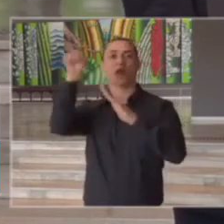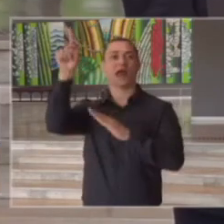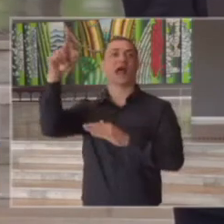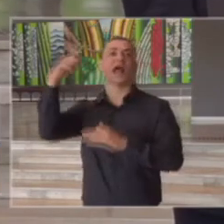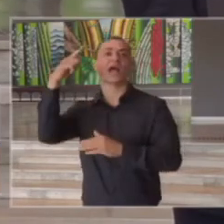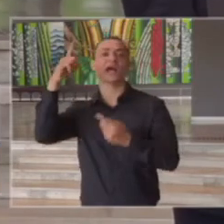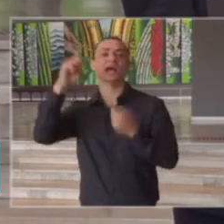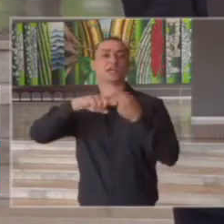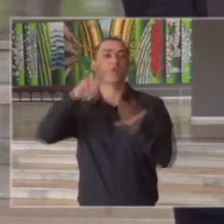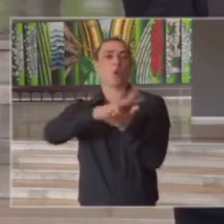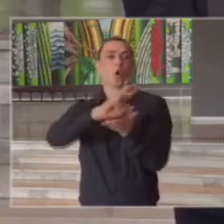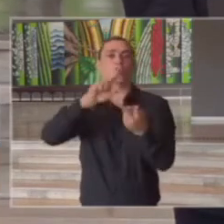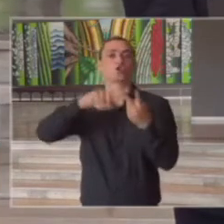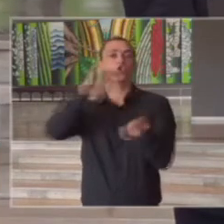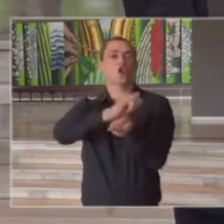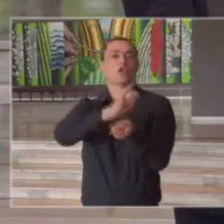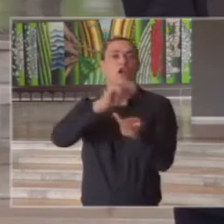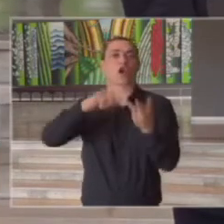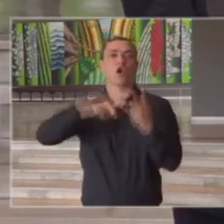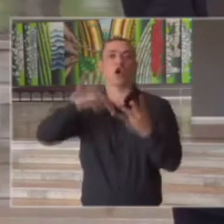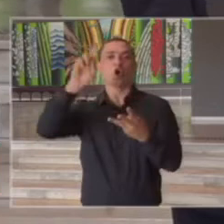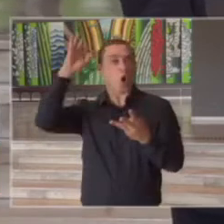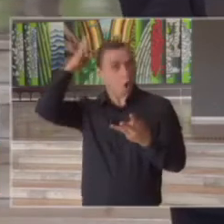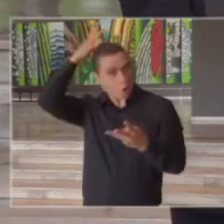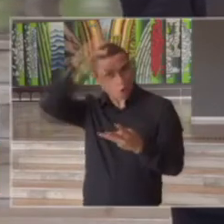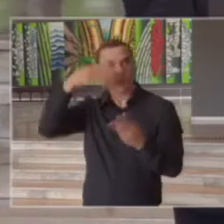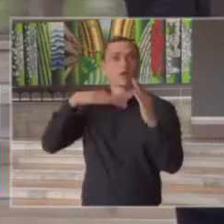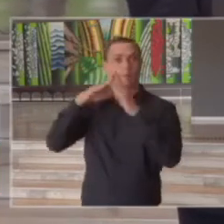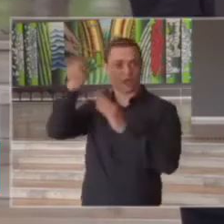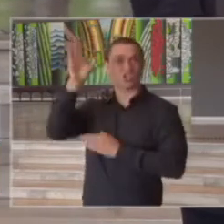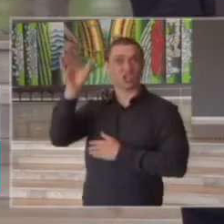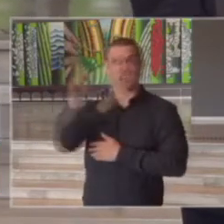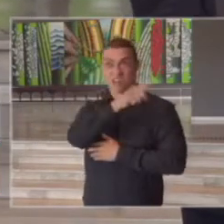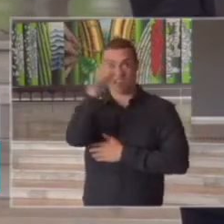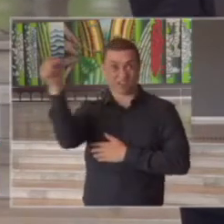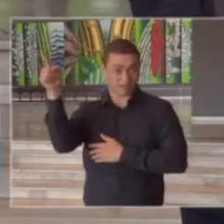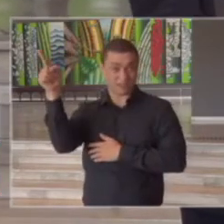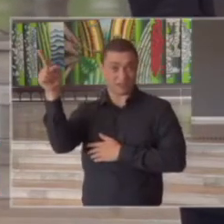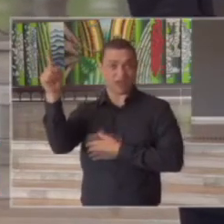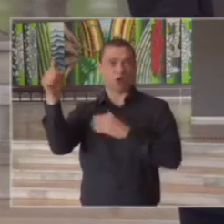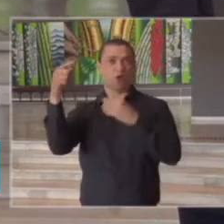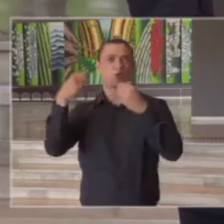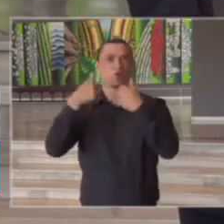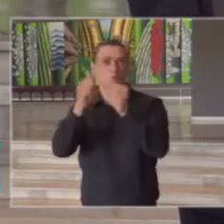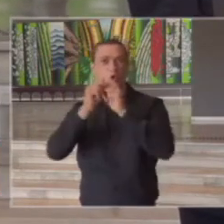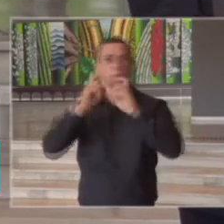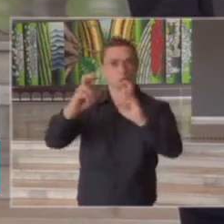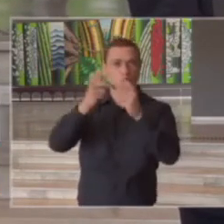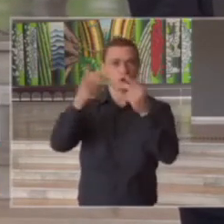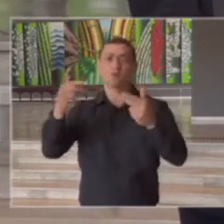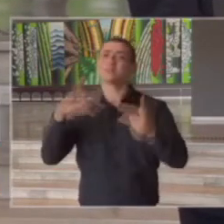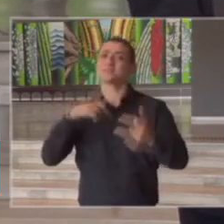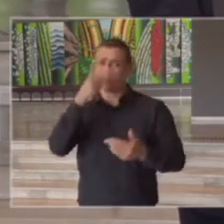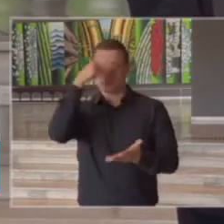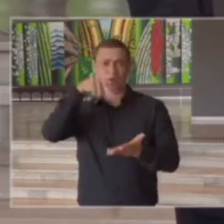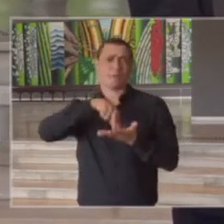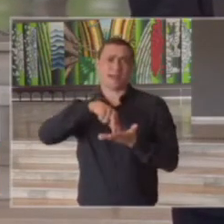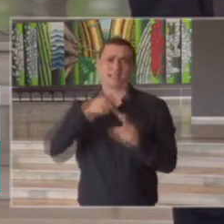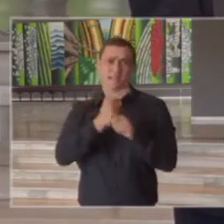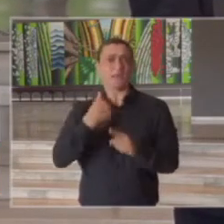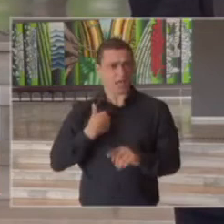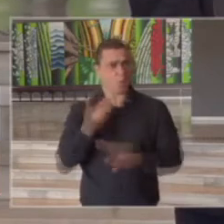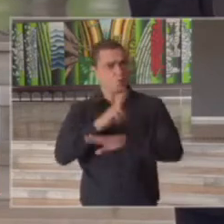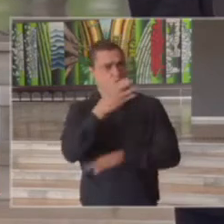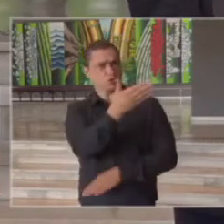morei em Washington morei em Roma e lá o transporte coletivo tem pessoas de pé e eu usava